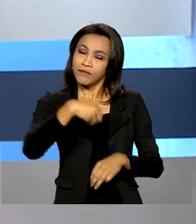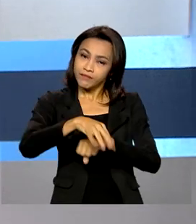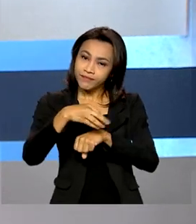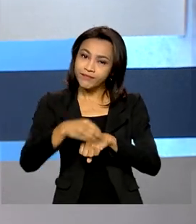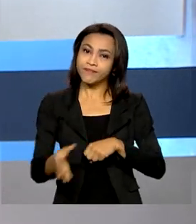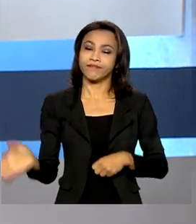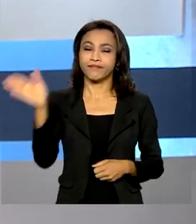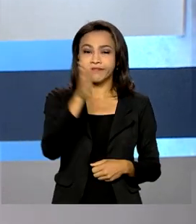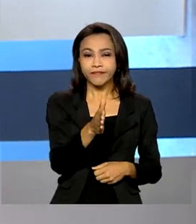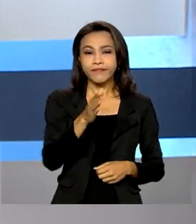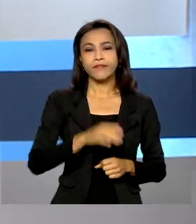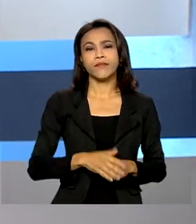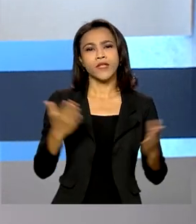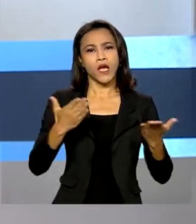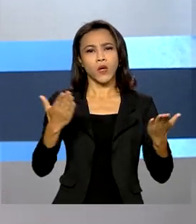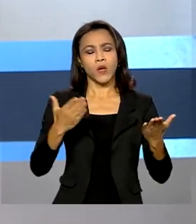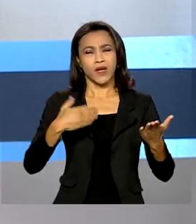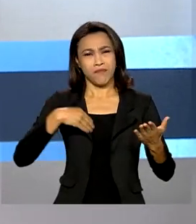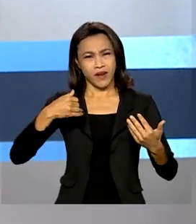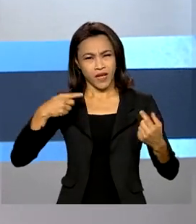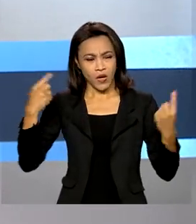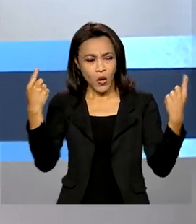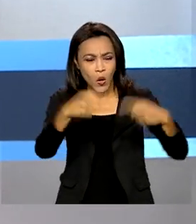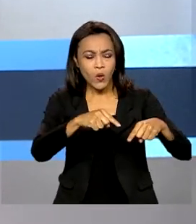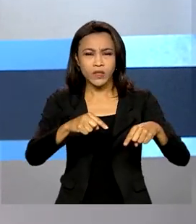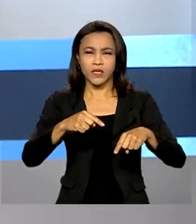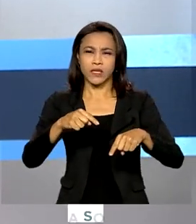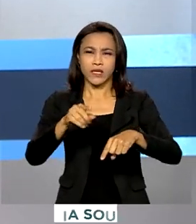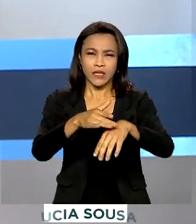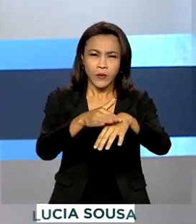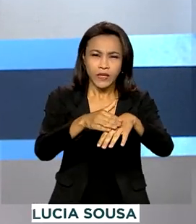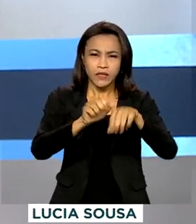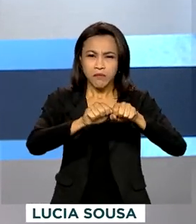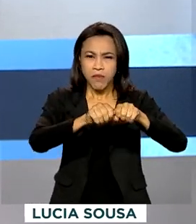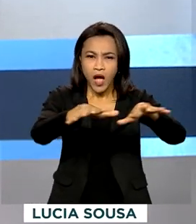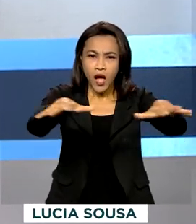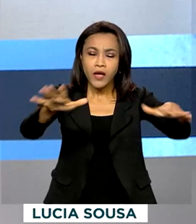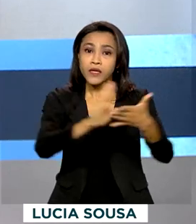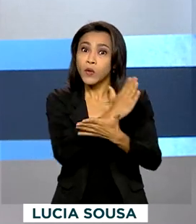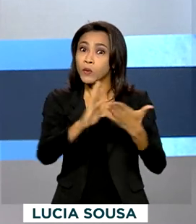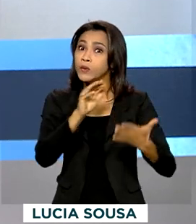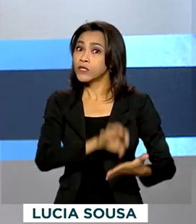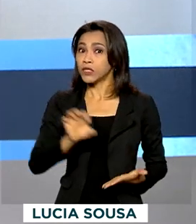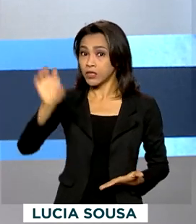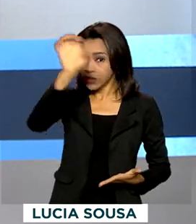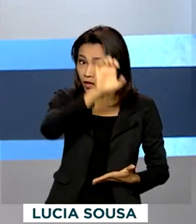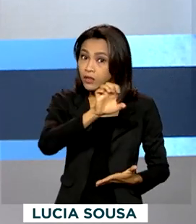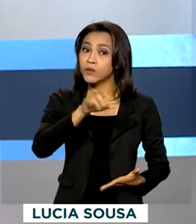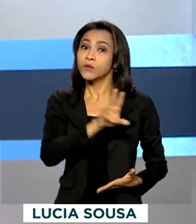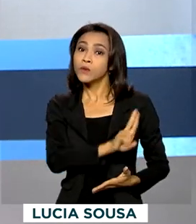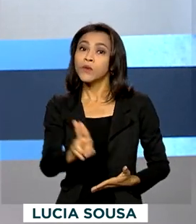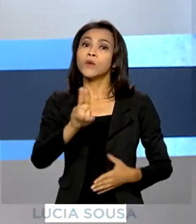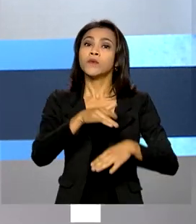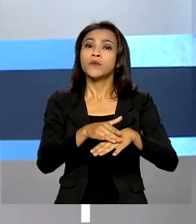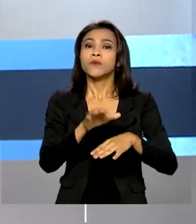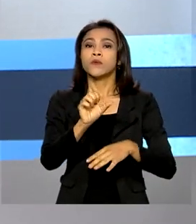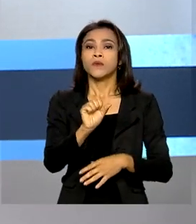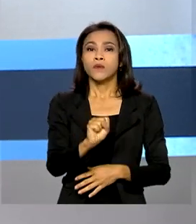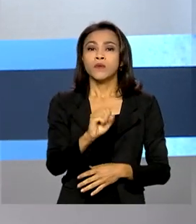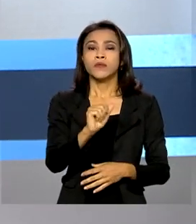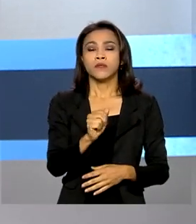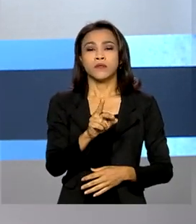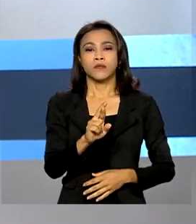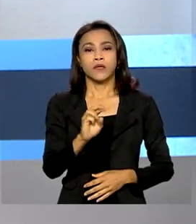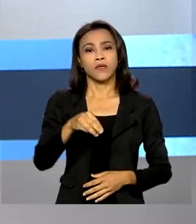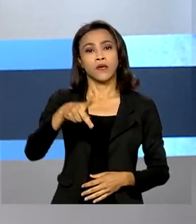E para enfrentar o surto de sarampo que ocorre em alguns estados, o Ministério da Saúde ativou uma sala de situação que